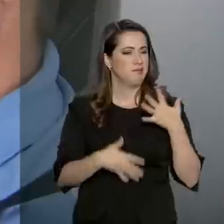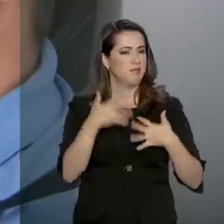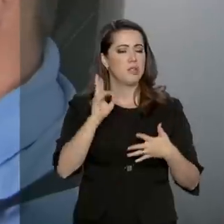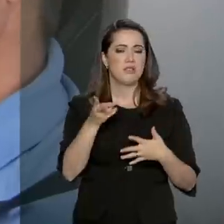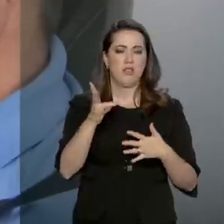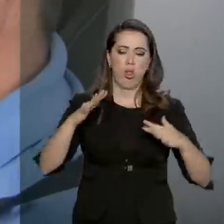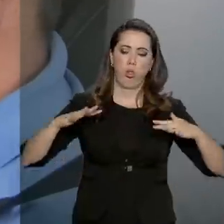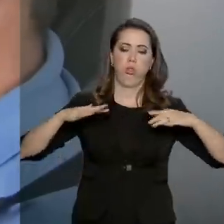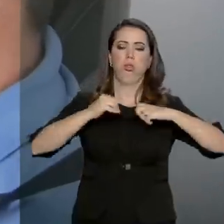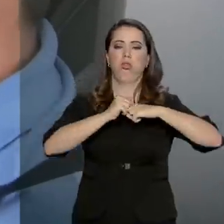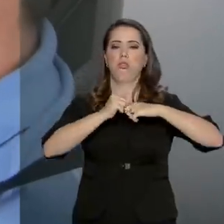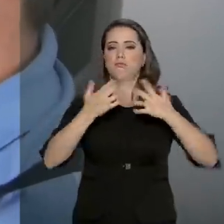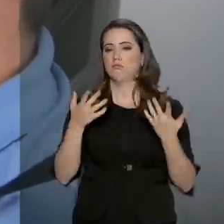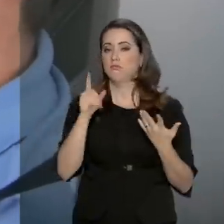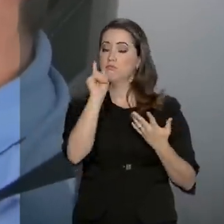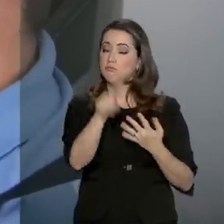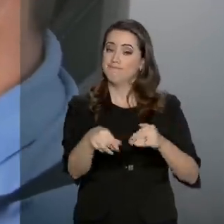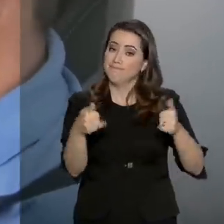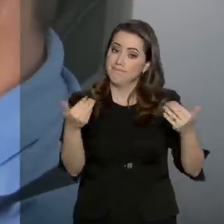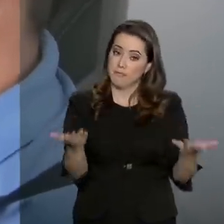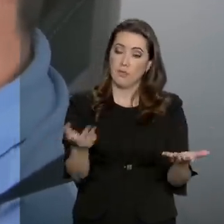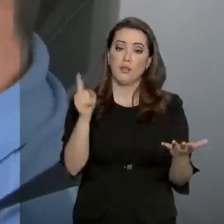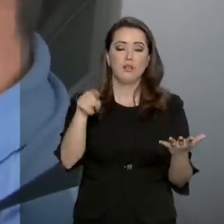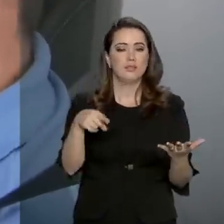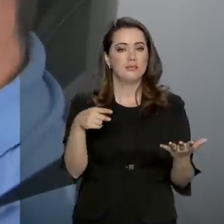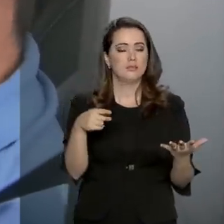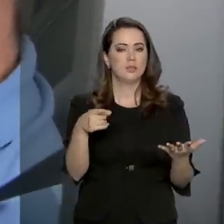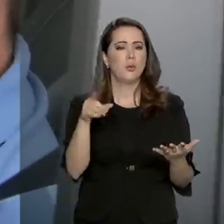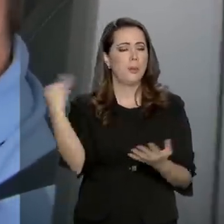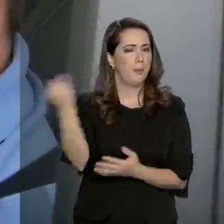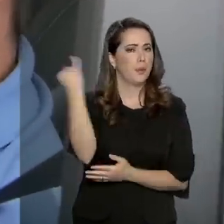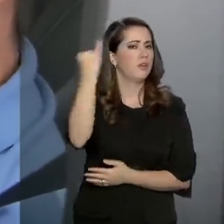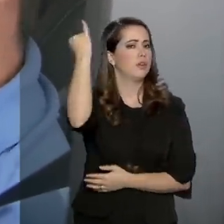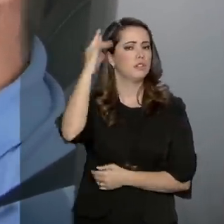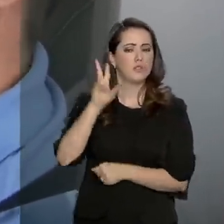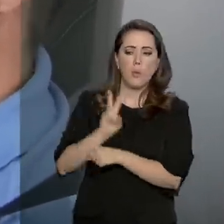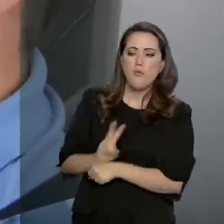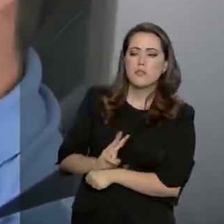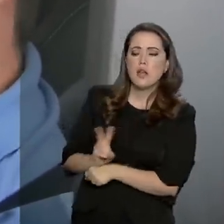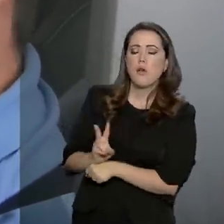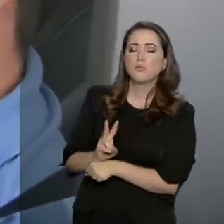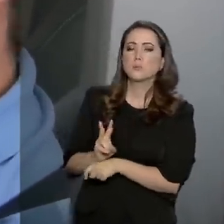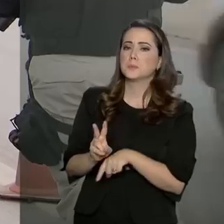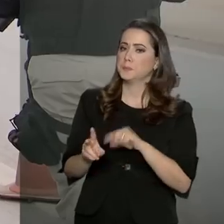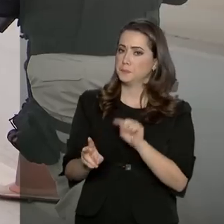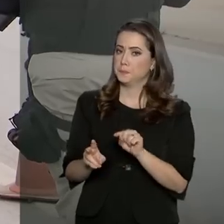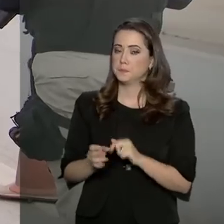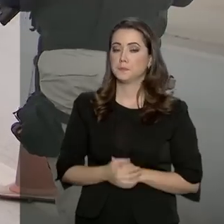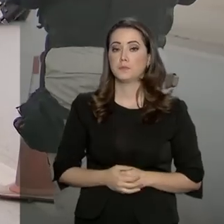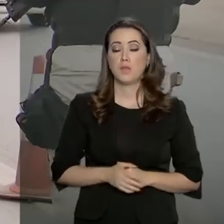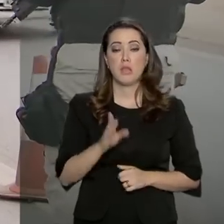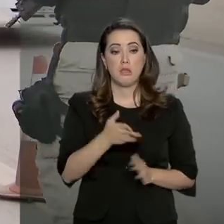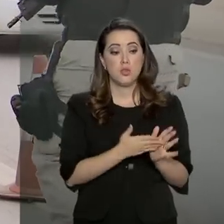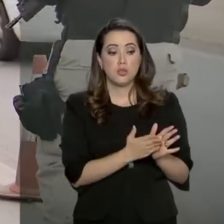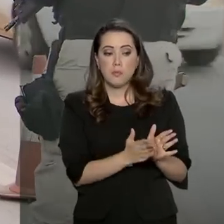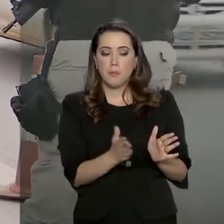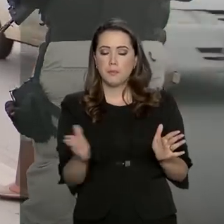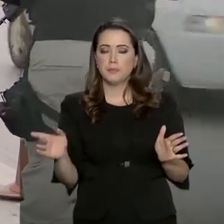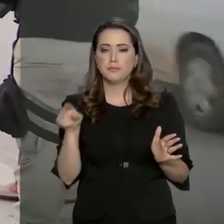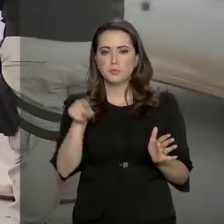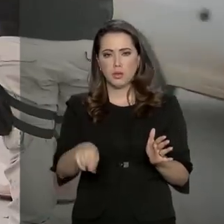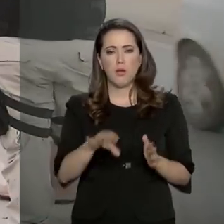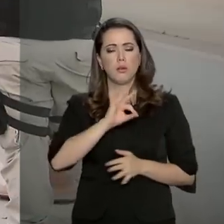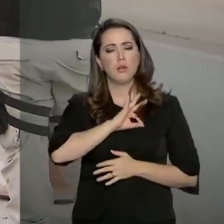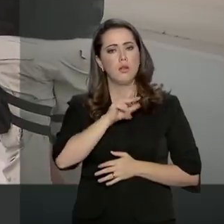muitos acidentes e tudo. Então, acho muito válida essa fiscalização aqui. Neste feriadão, a Polícia